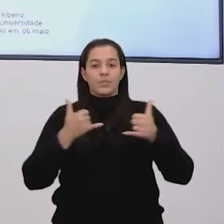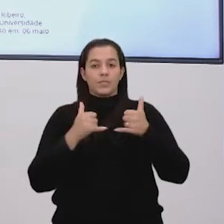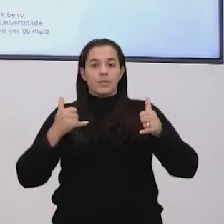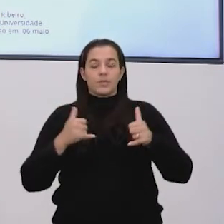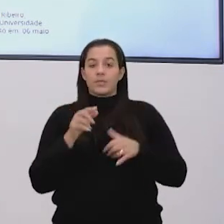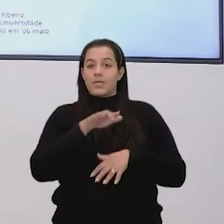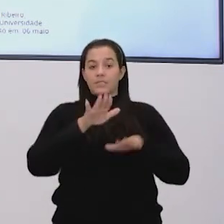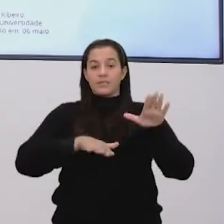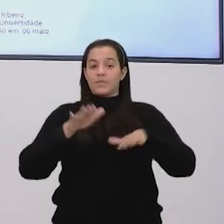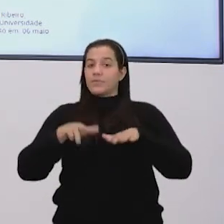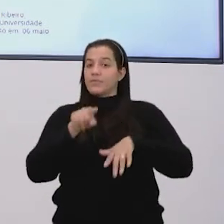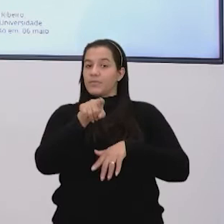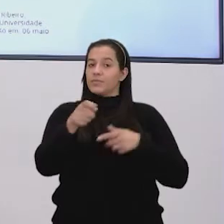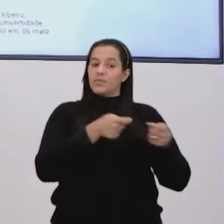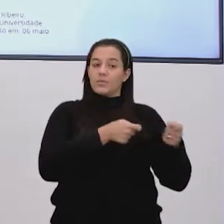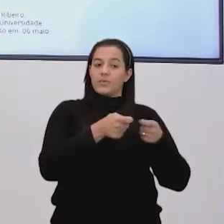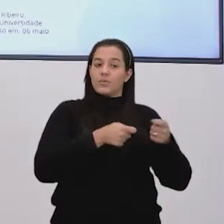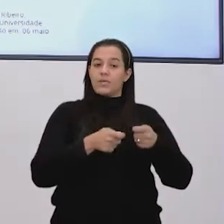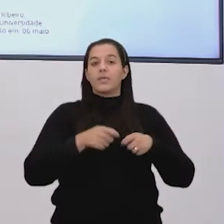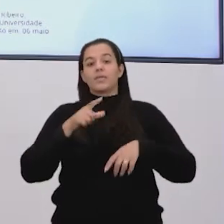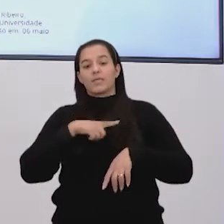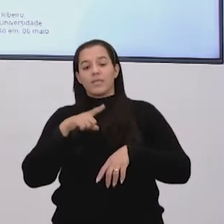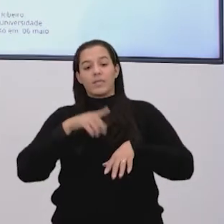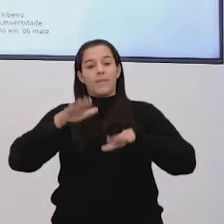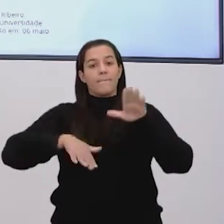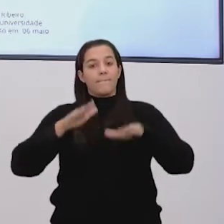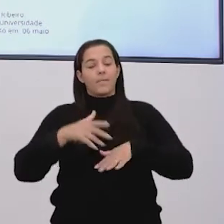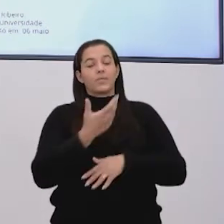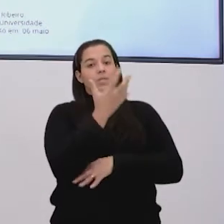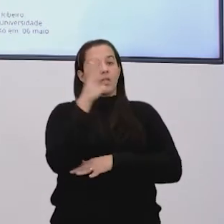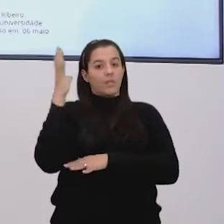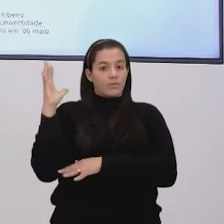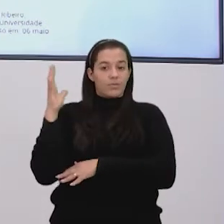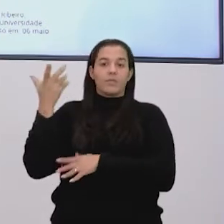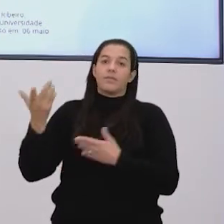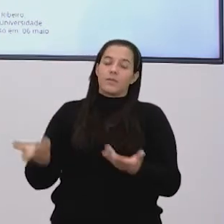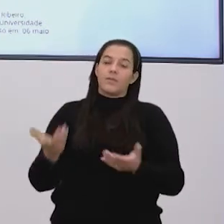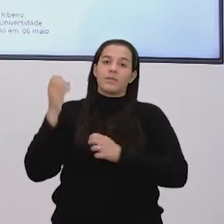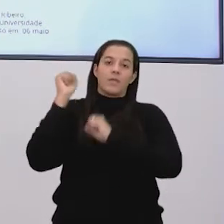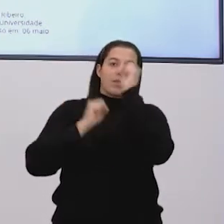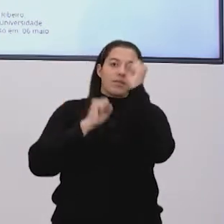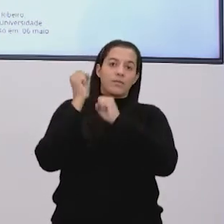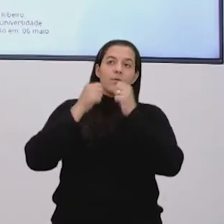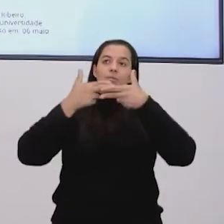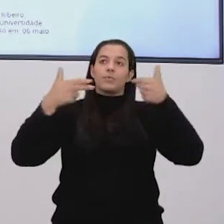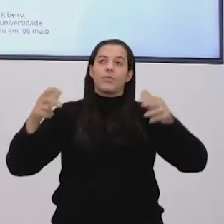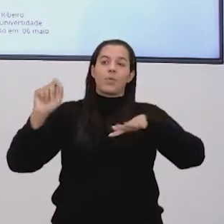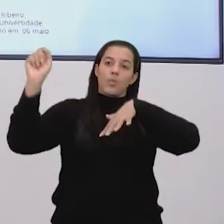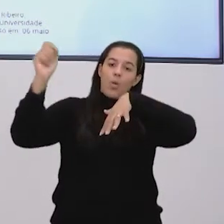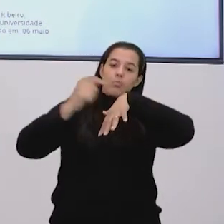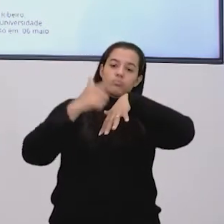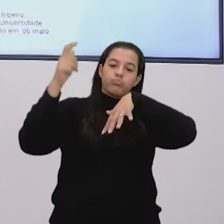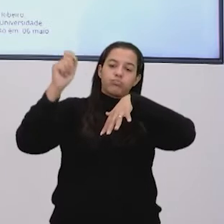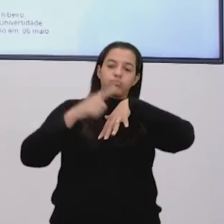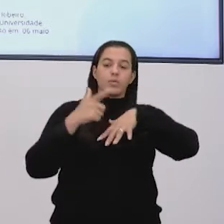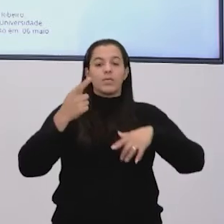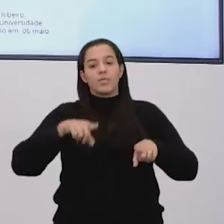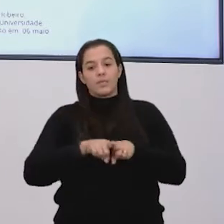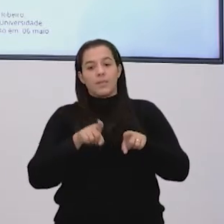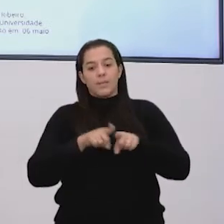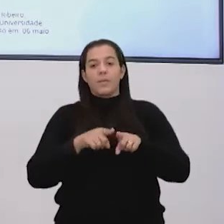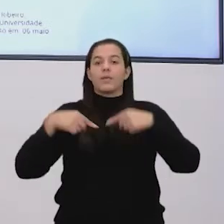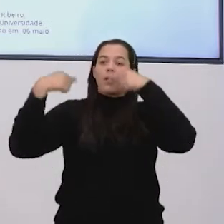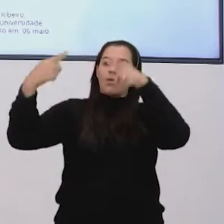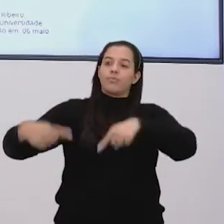não tem controle e que dependa de questões climáticas, né? Como é o caso das hidrelétricas, energia solar, energia eólica.